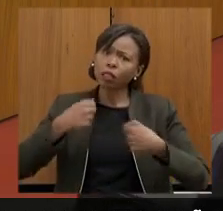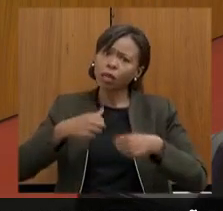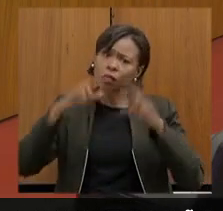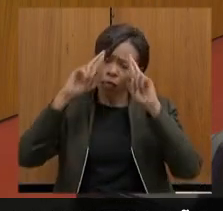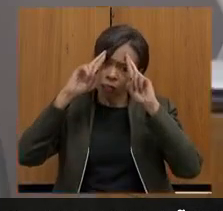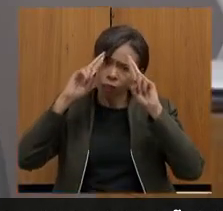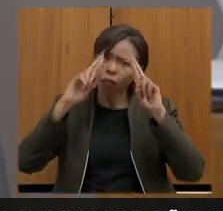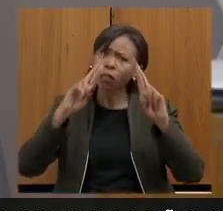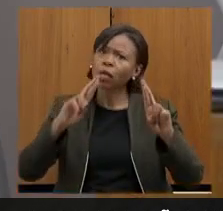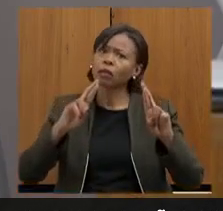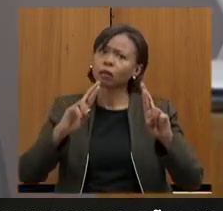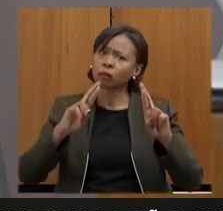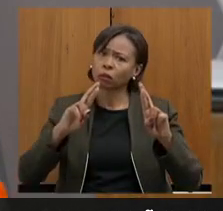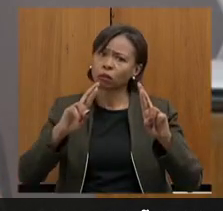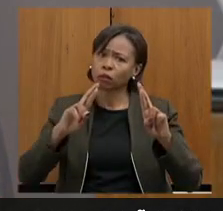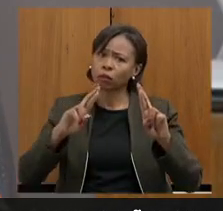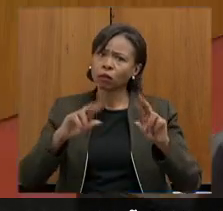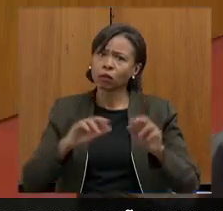trato, na condução.